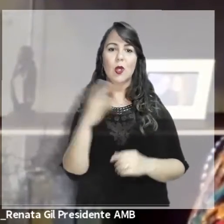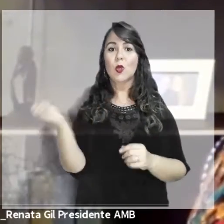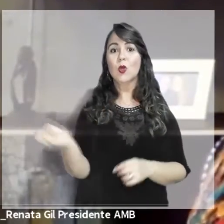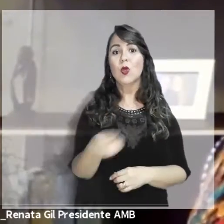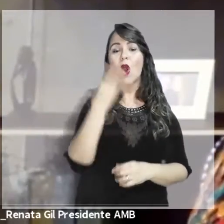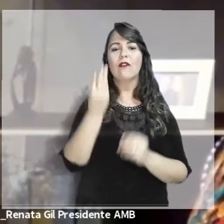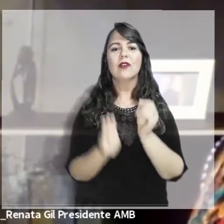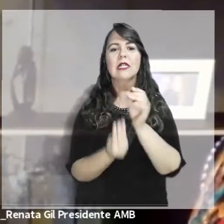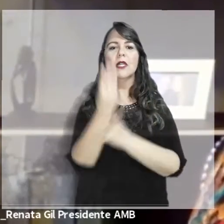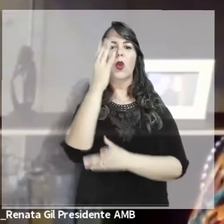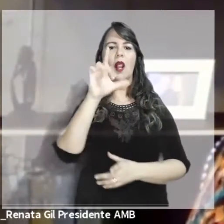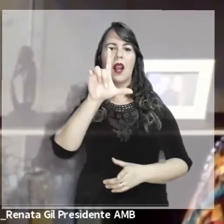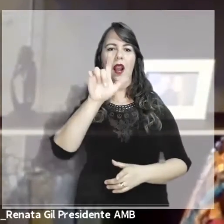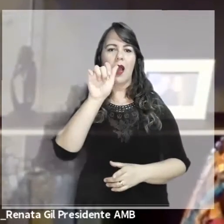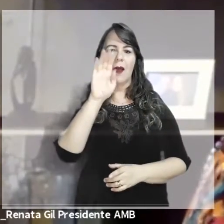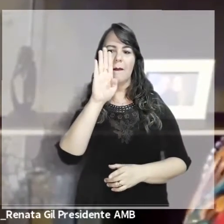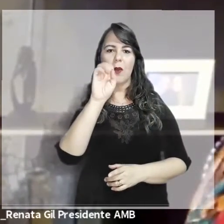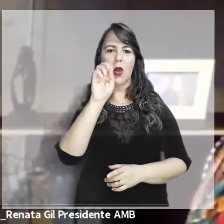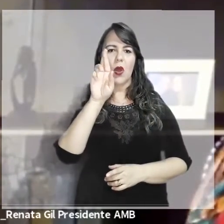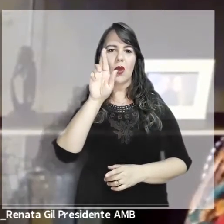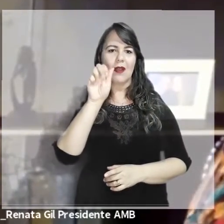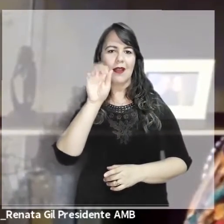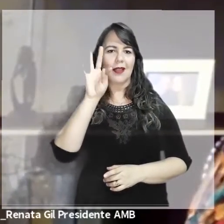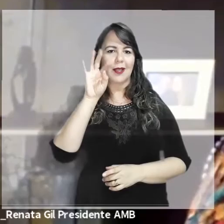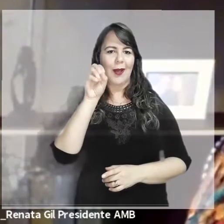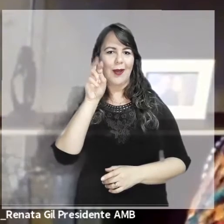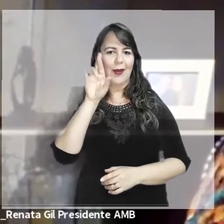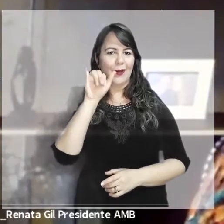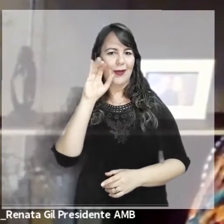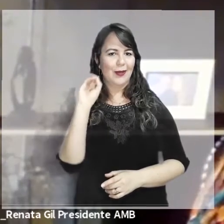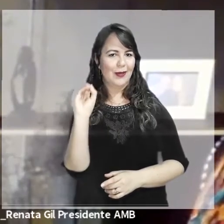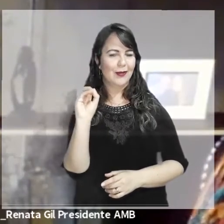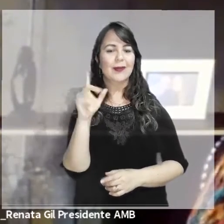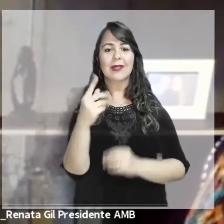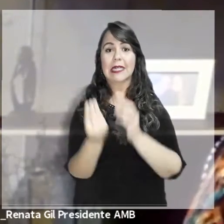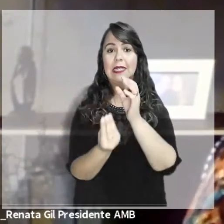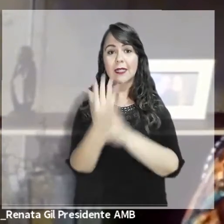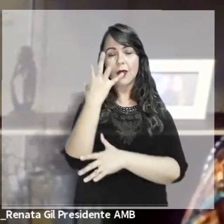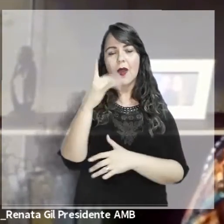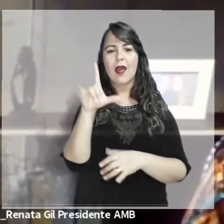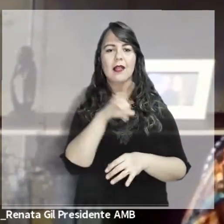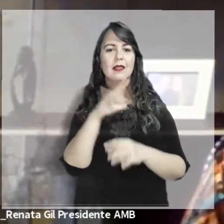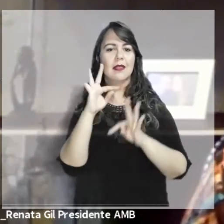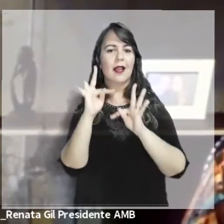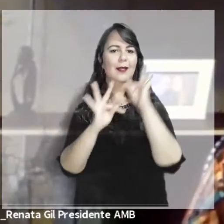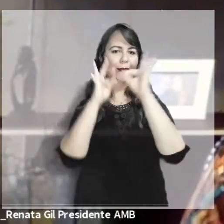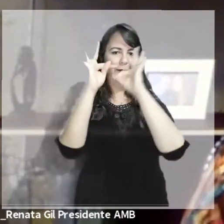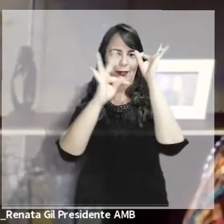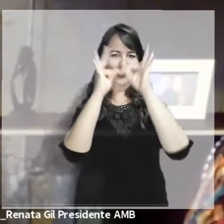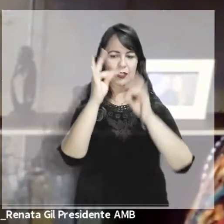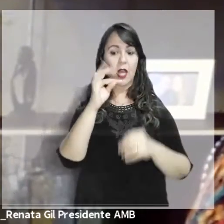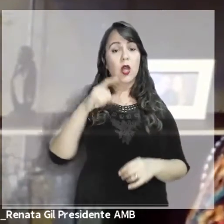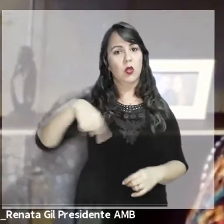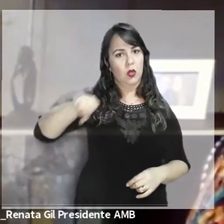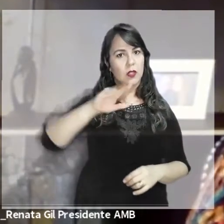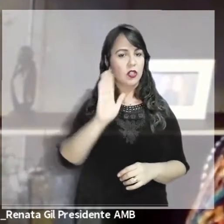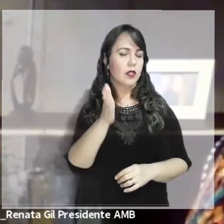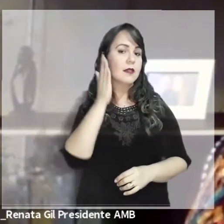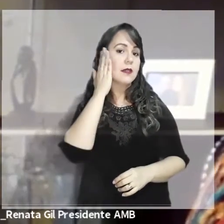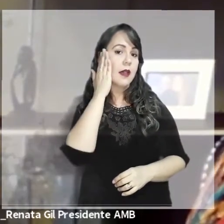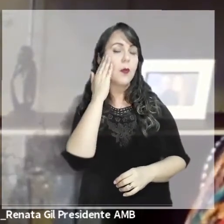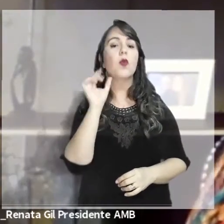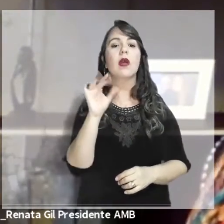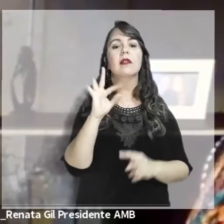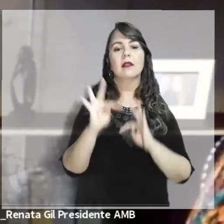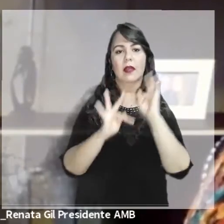inovação formado, não só por pessoas do ambiente do judiciário, mas também pela iniciativa privada, porque nós entendemos